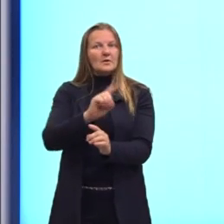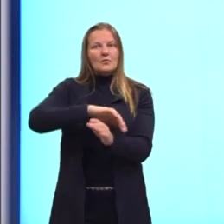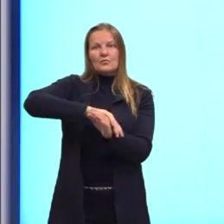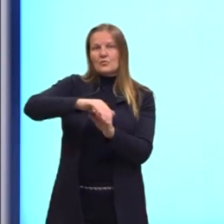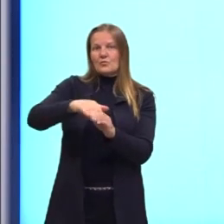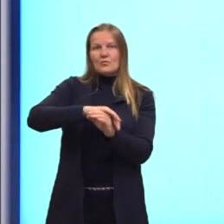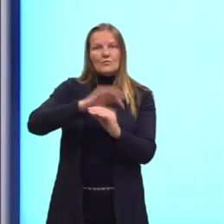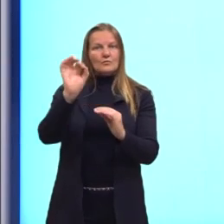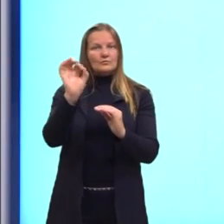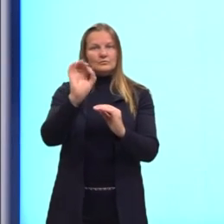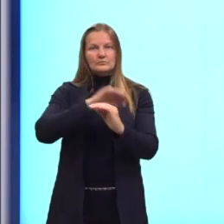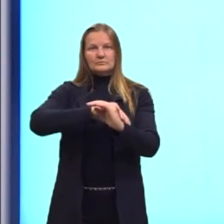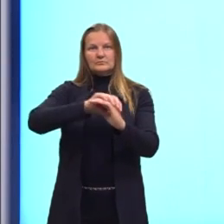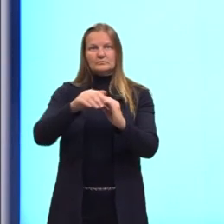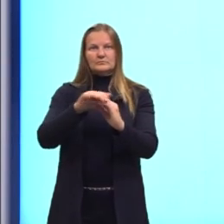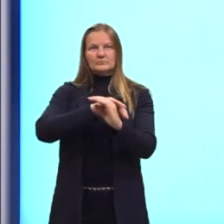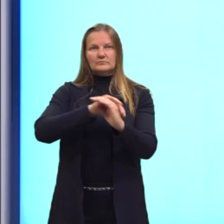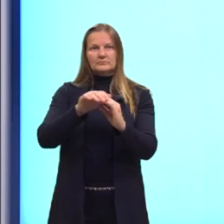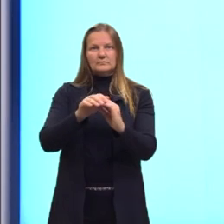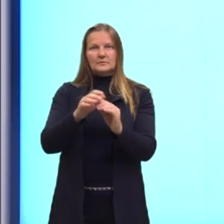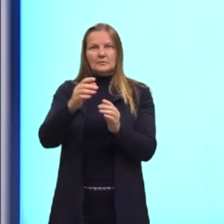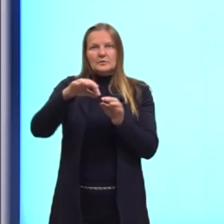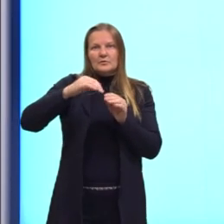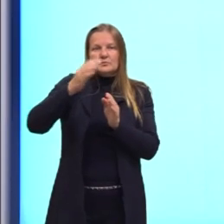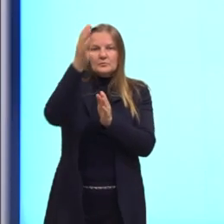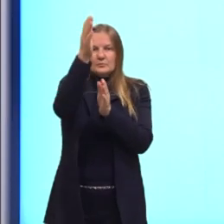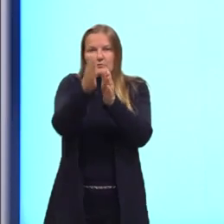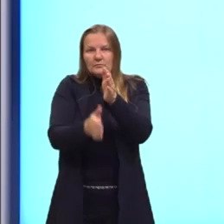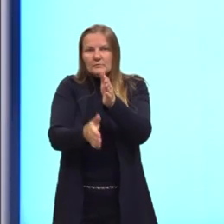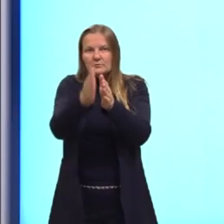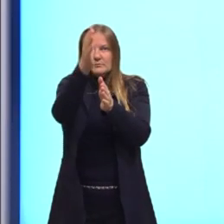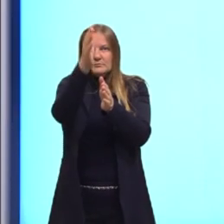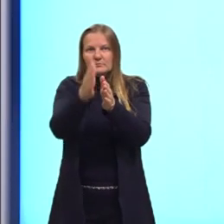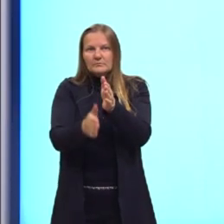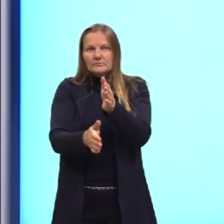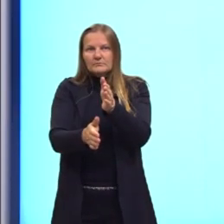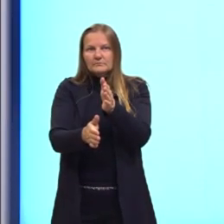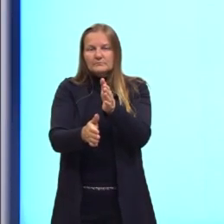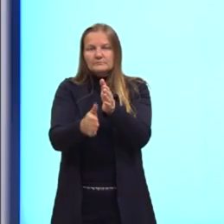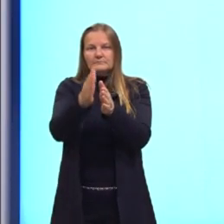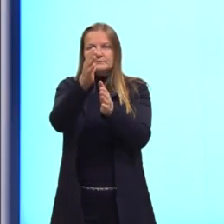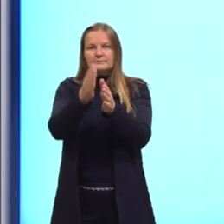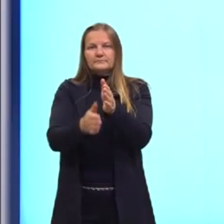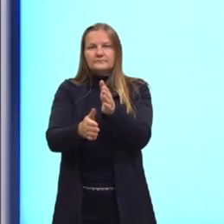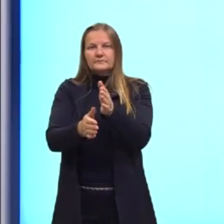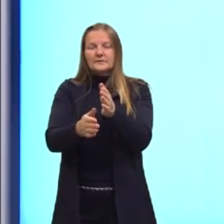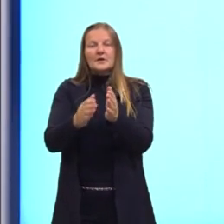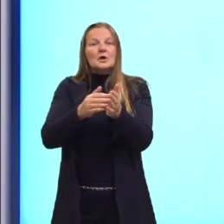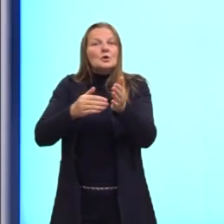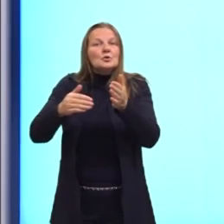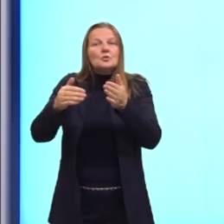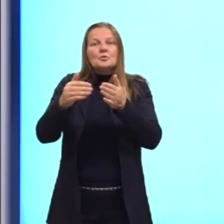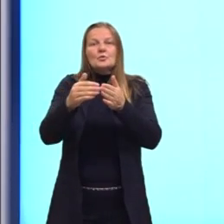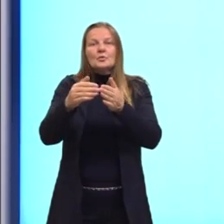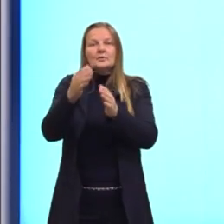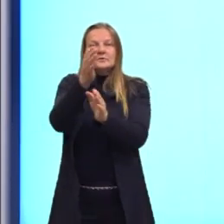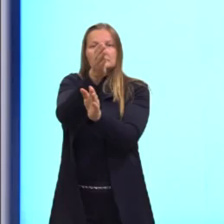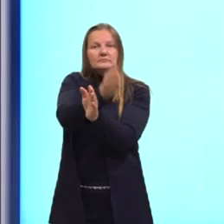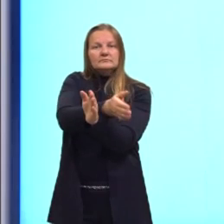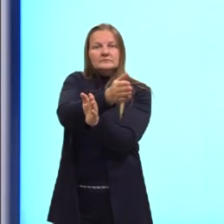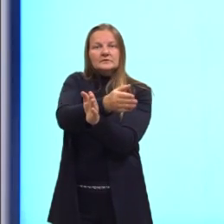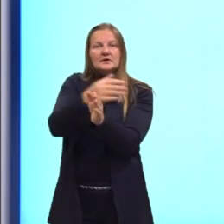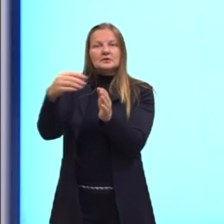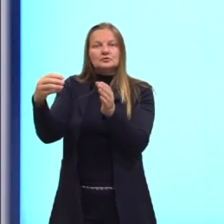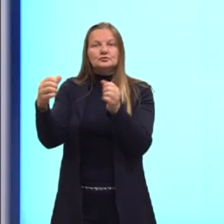poliedro convexo porque quando nós traçamos ali um plano sobre uma das faces, nem todas as outras faces